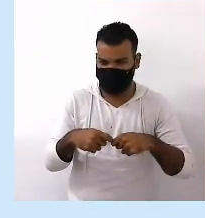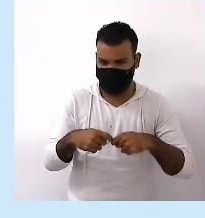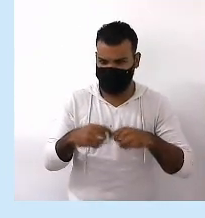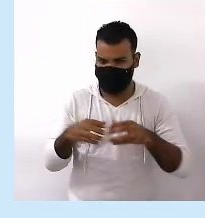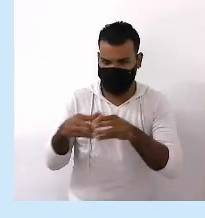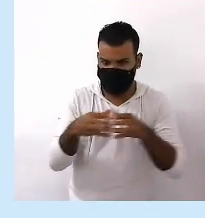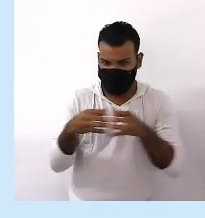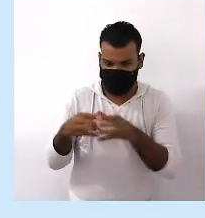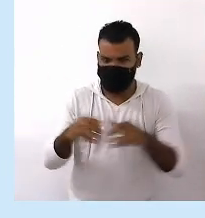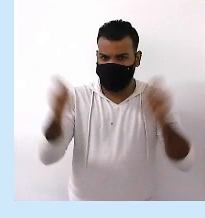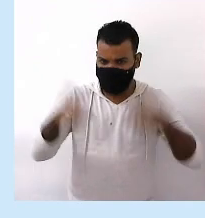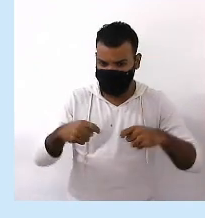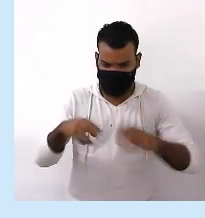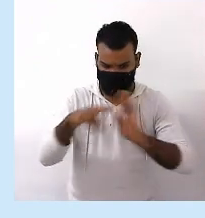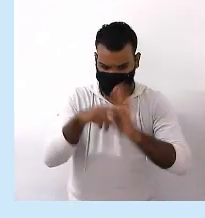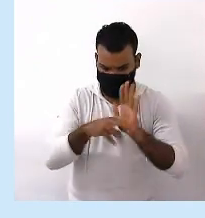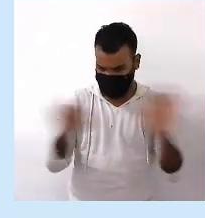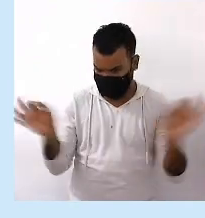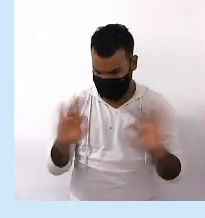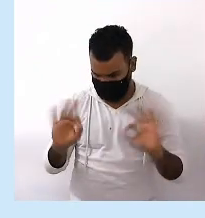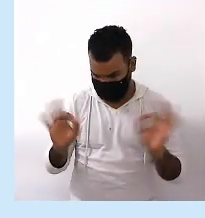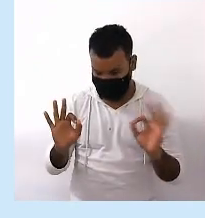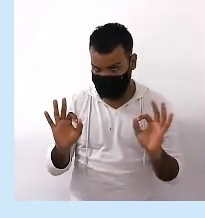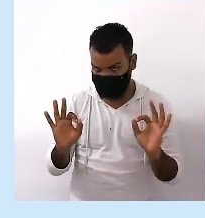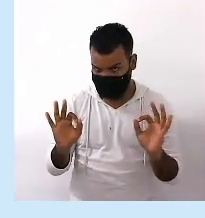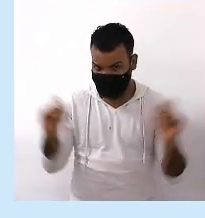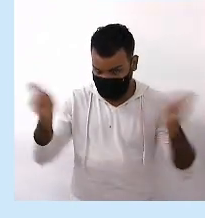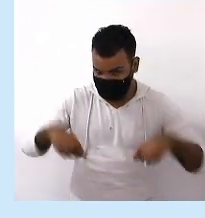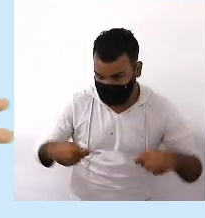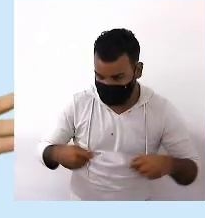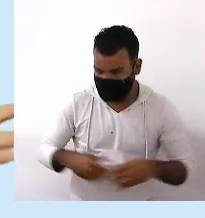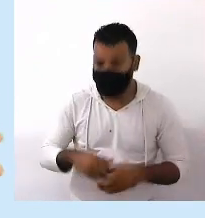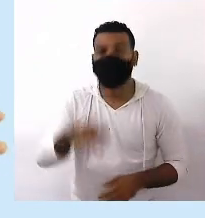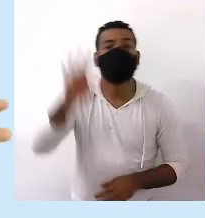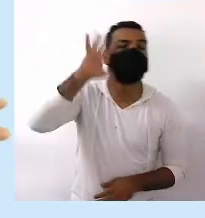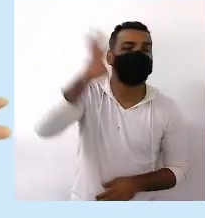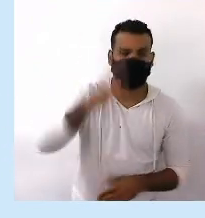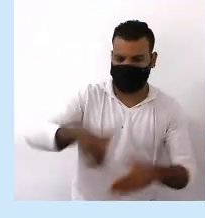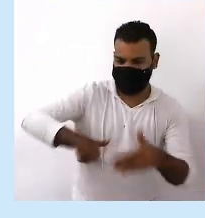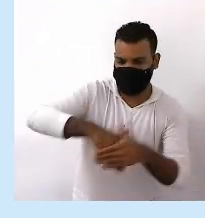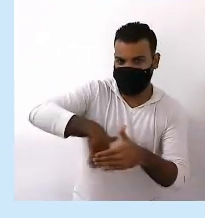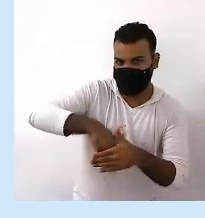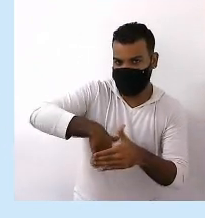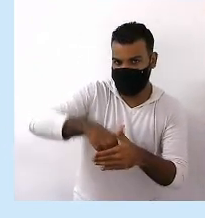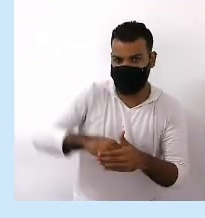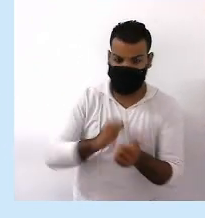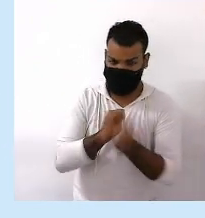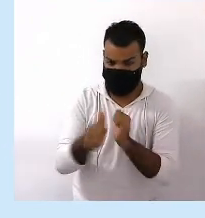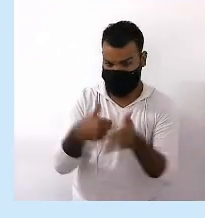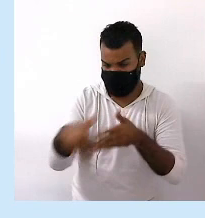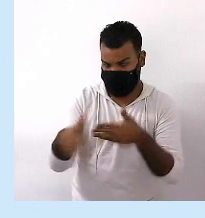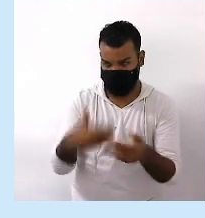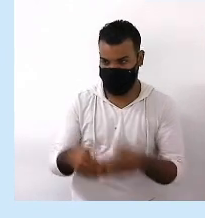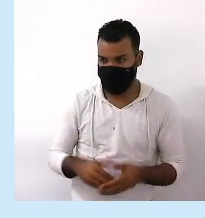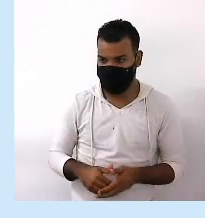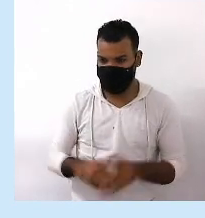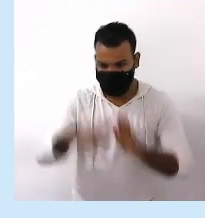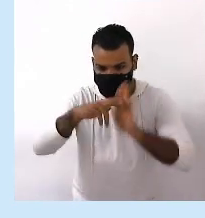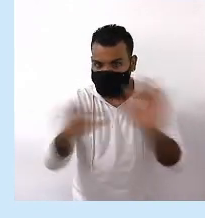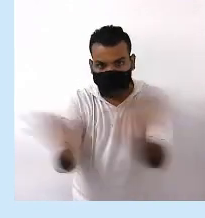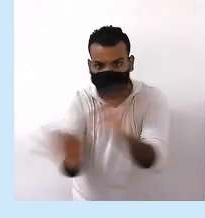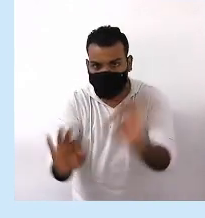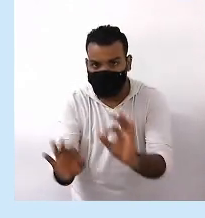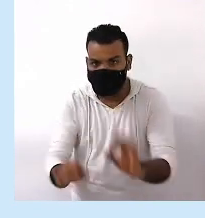Se não houvesse regras? Imagine, por exemplo, um jogo de futebol Ou de qualquer esporte Sem regras